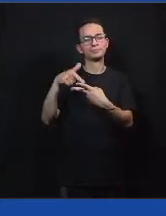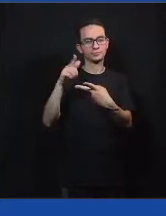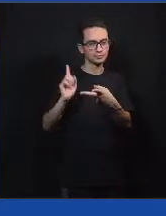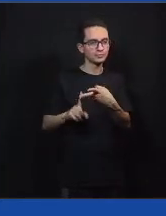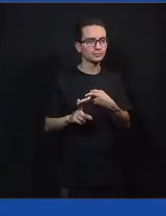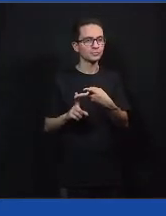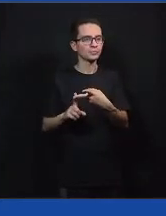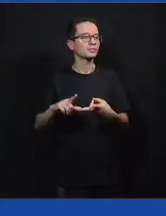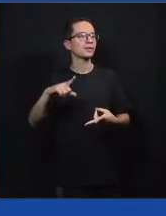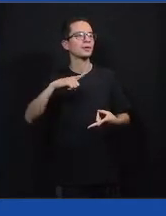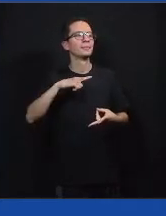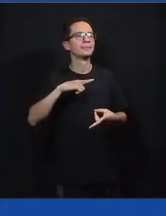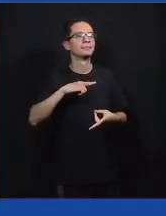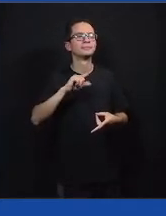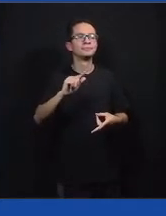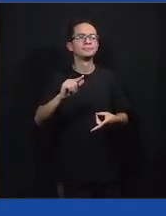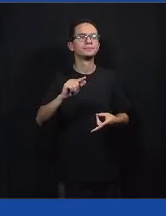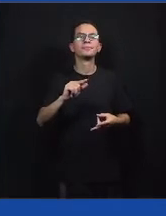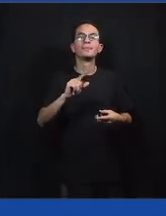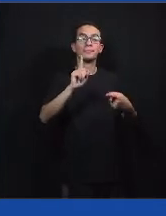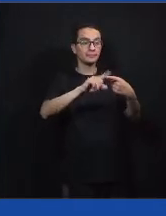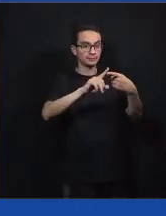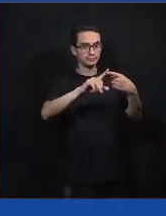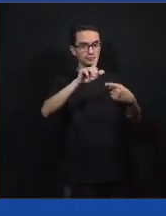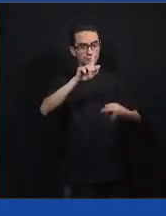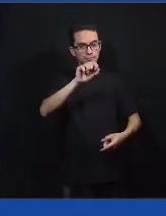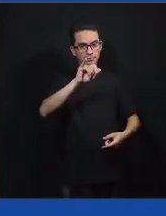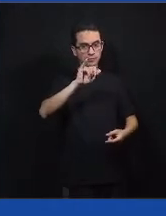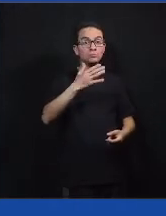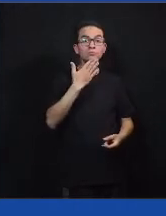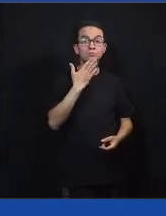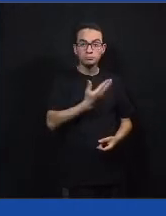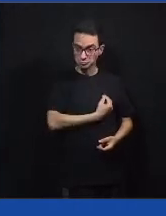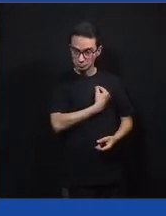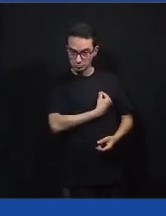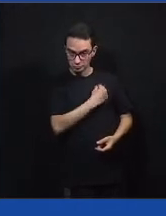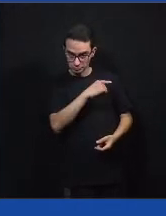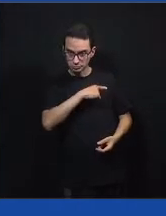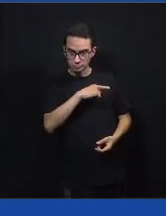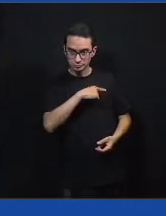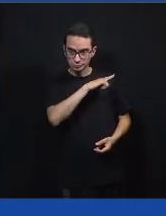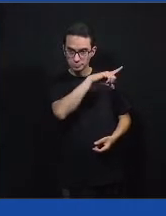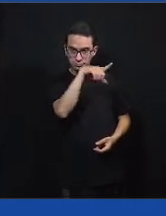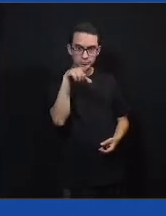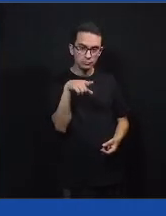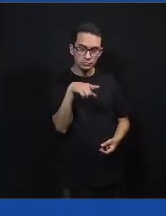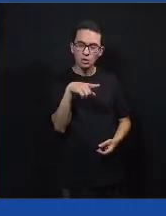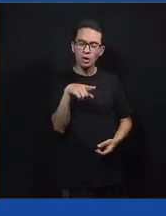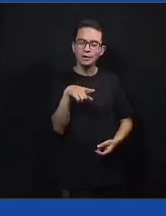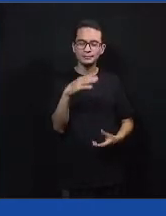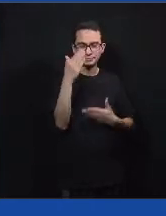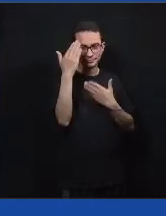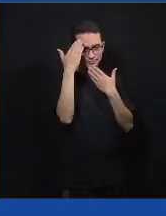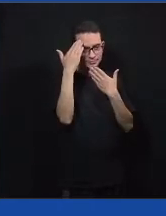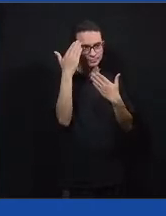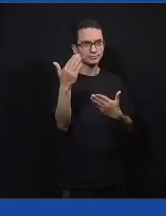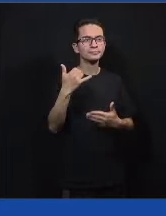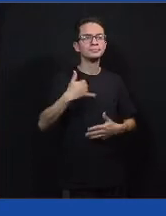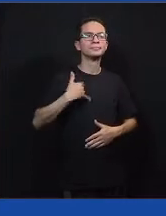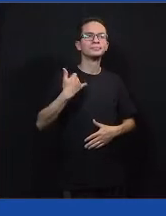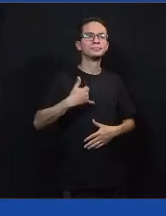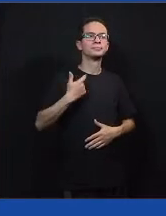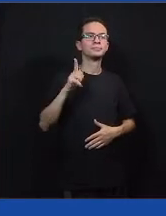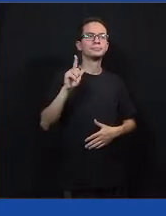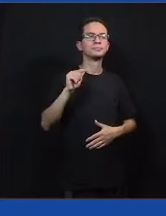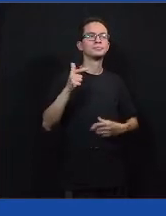A Gabriela Zara. Gabi, você está presente para a gente, por favor? Oi, gente. Meu nome é Gabriela Zara. Tenho 17 anos. Moro aqui em